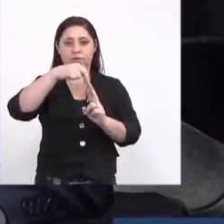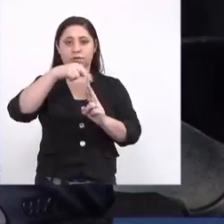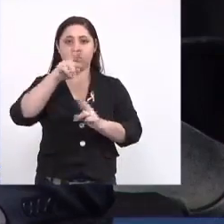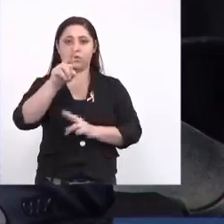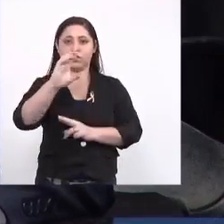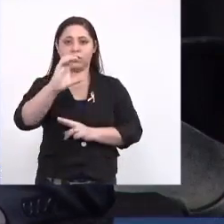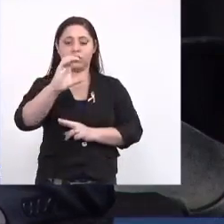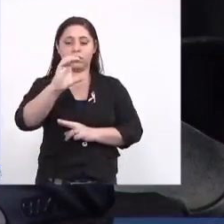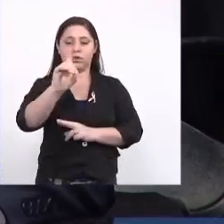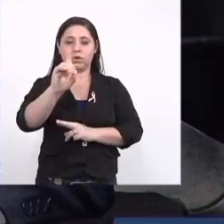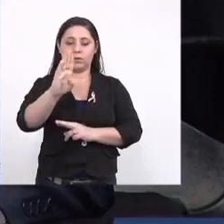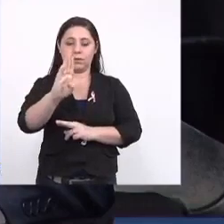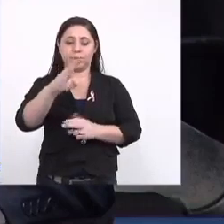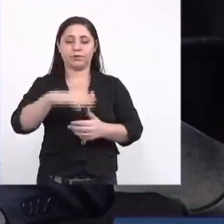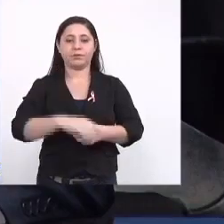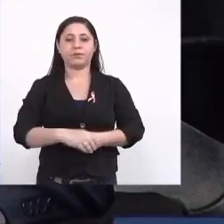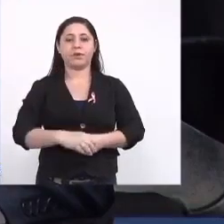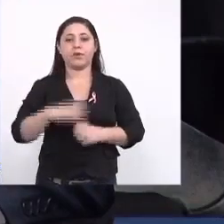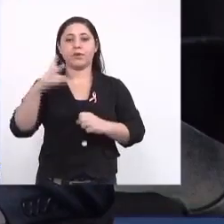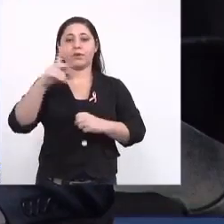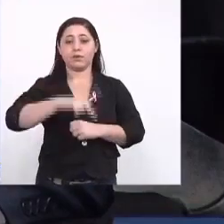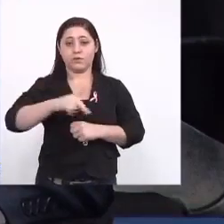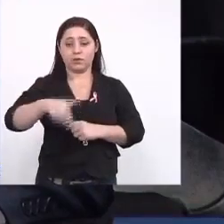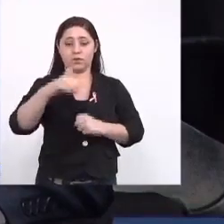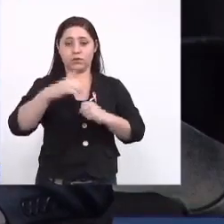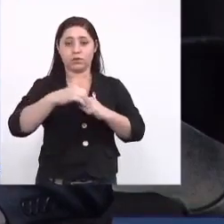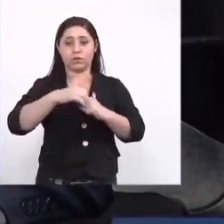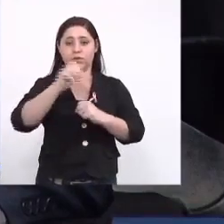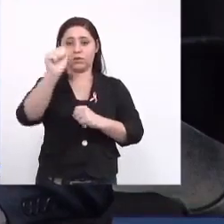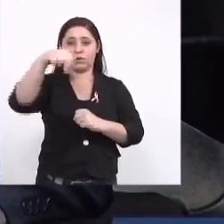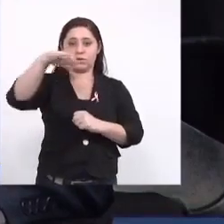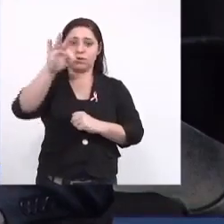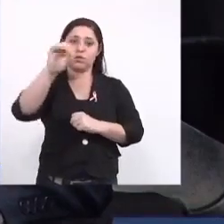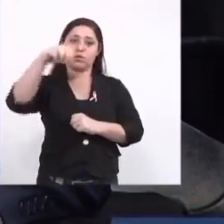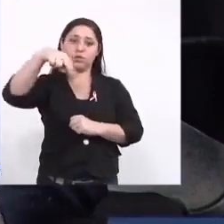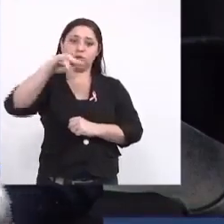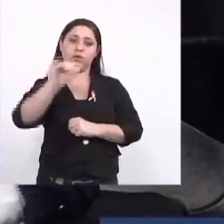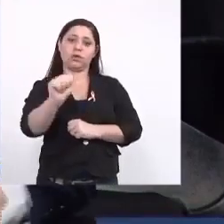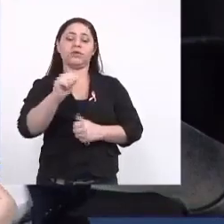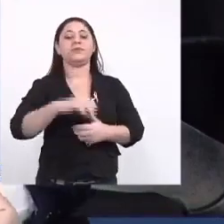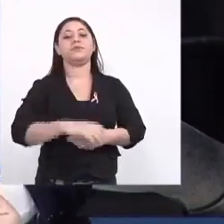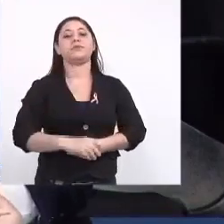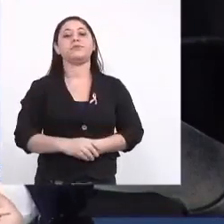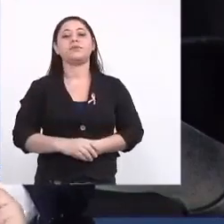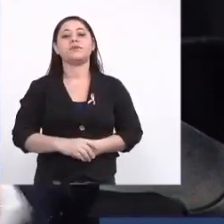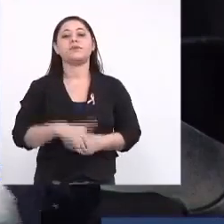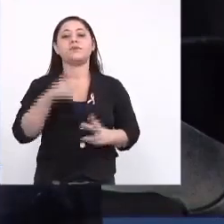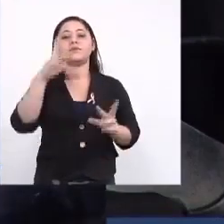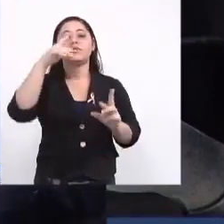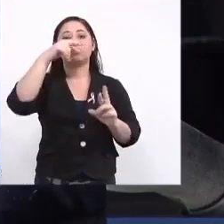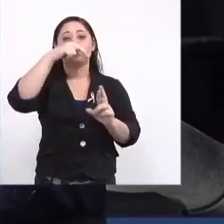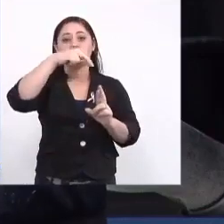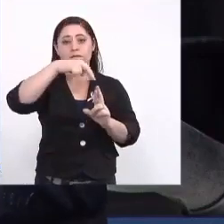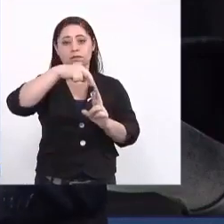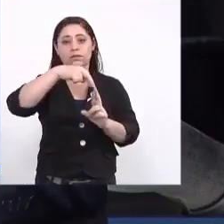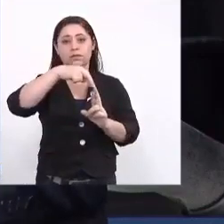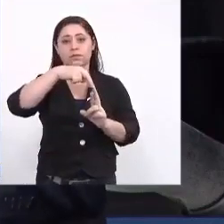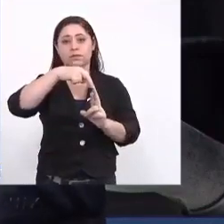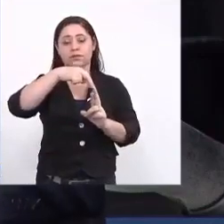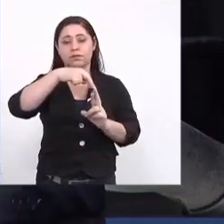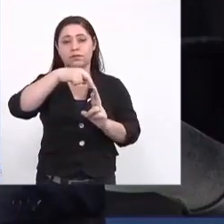UCDB, professora doutora Antônia Royal, representando